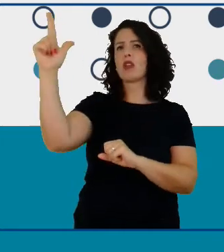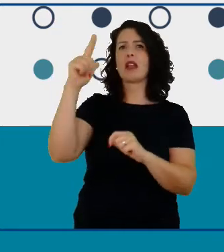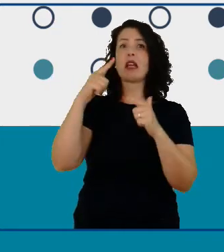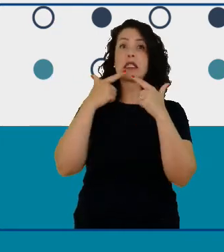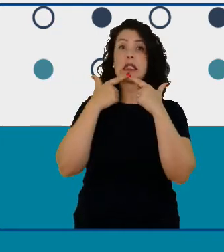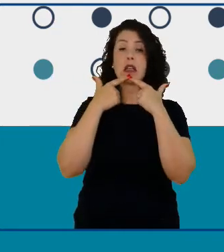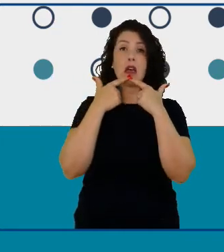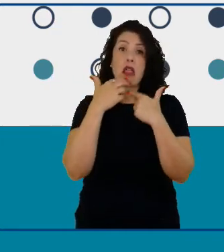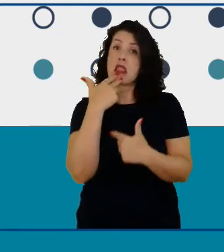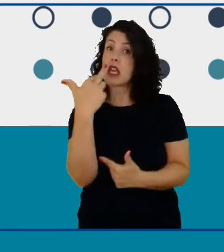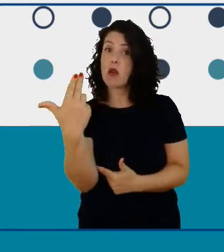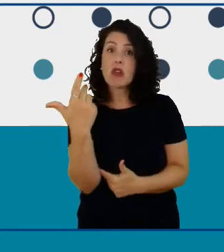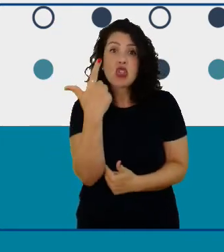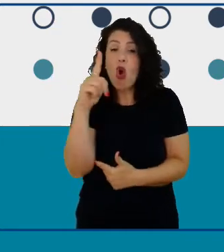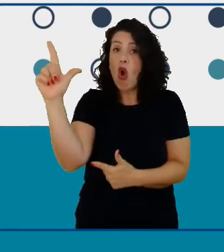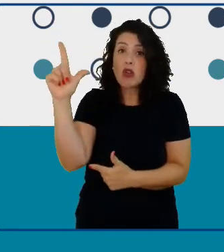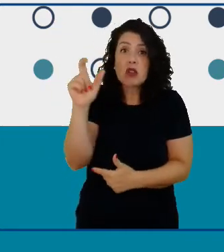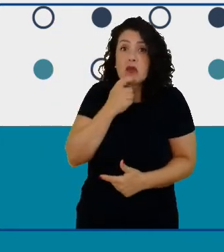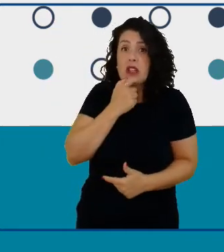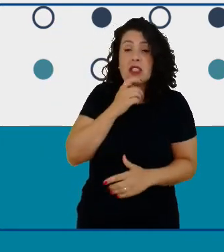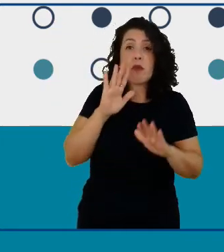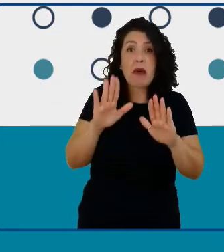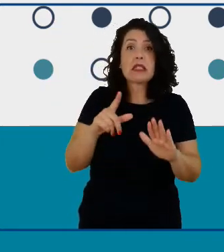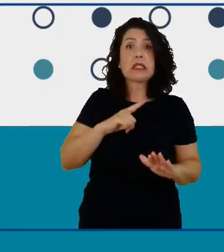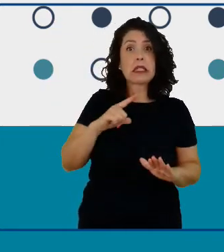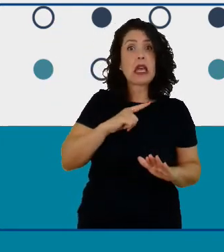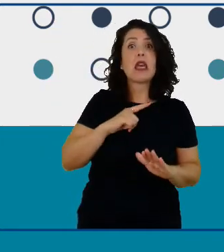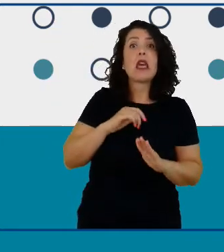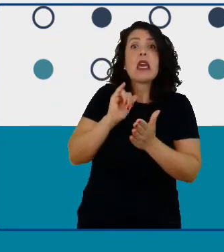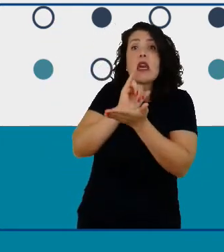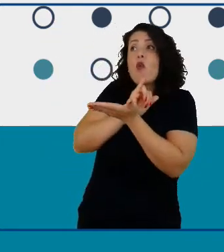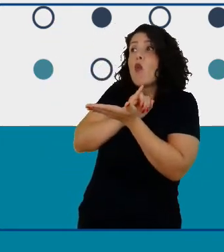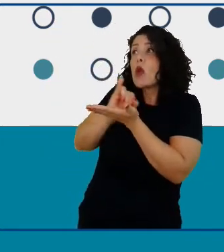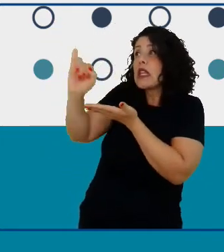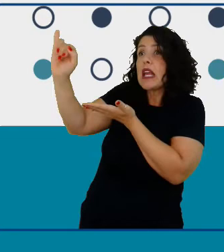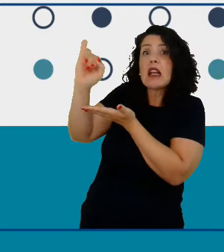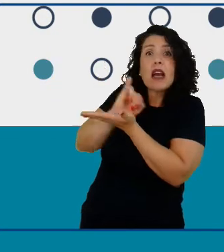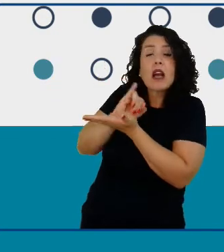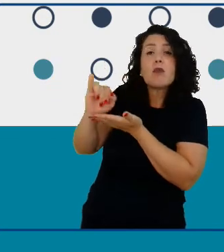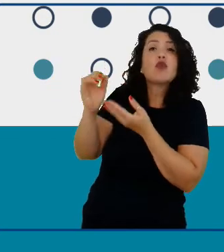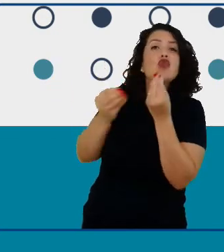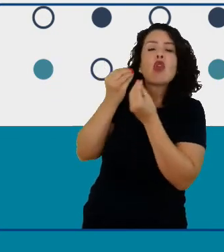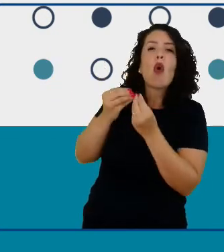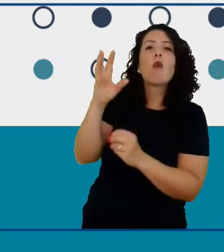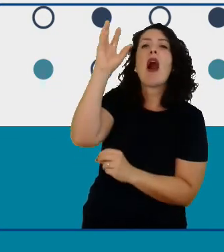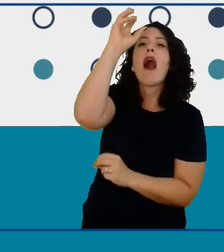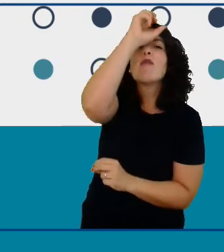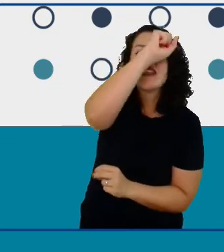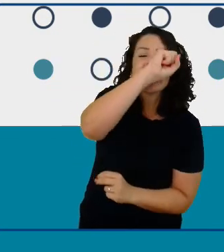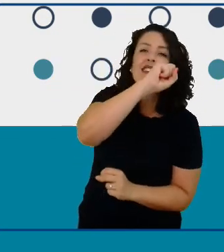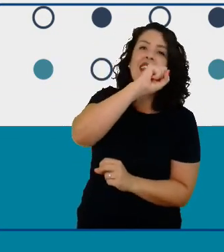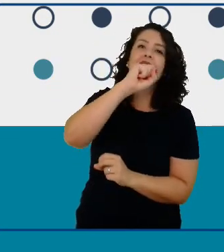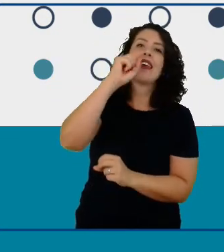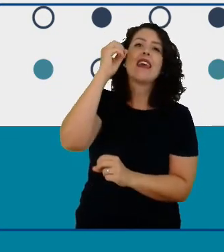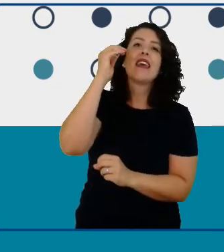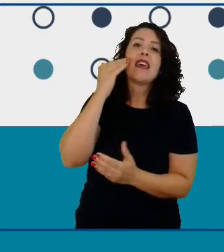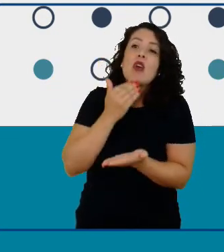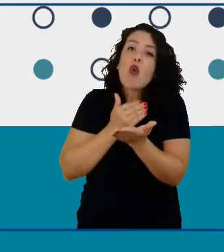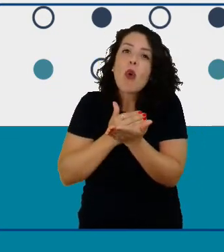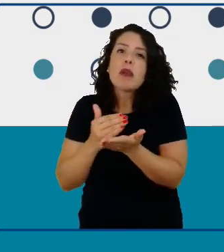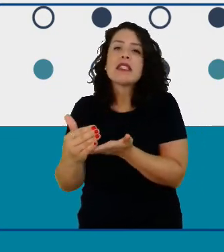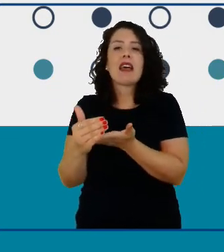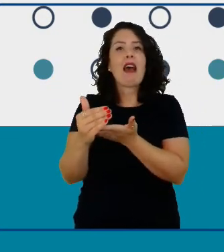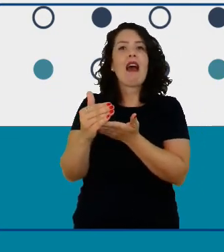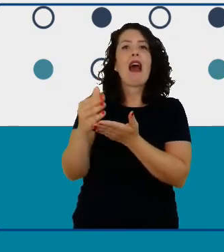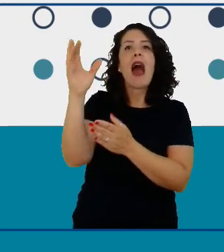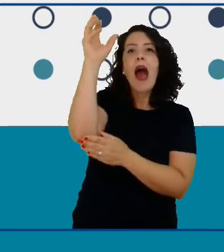inglês ele ter a oportunidade de fazer um intercâmbio para aprender ou para sabe iniciar no idioma ou